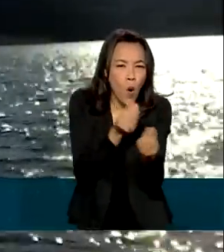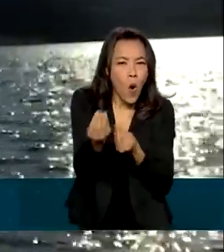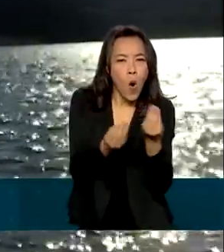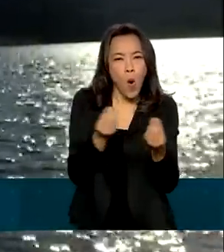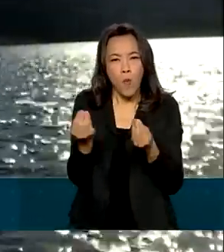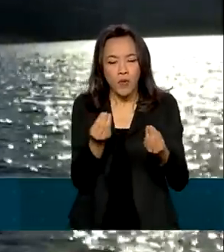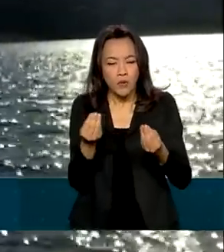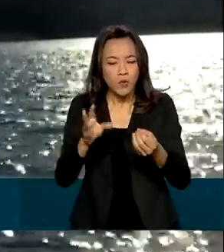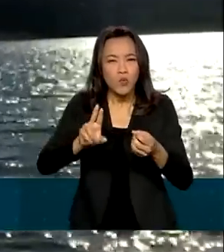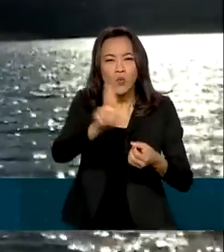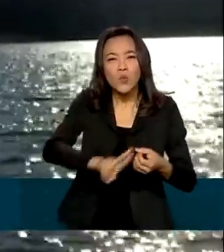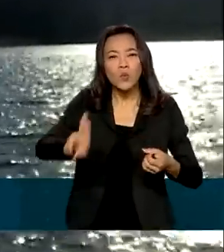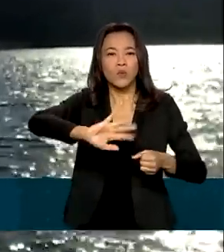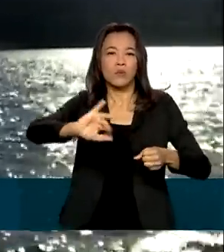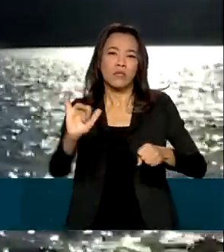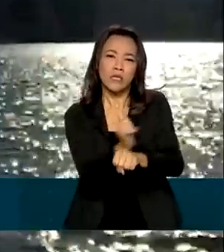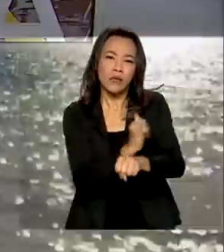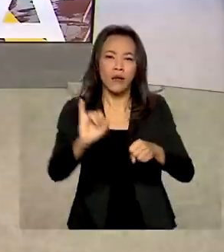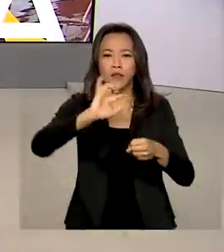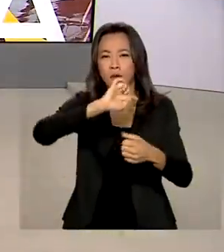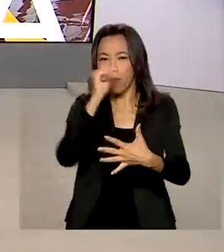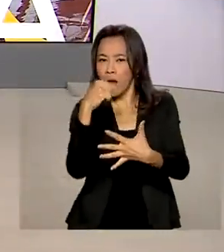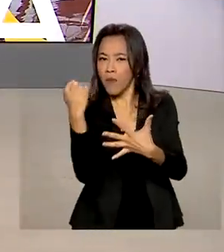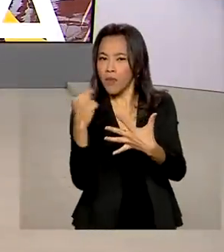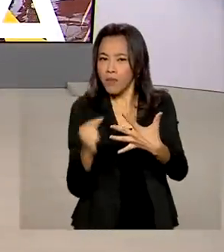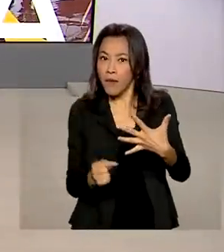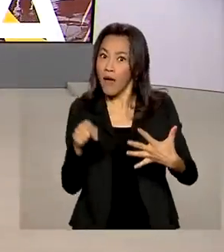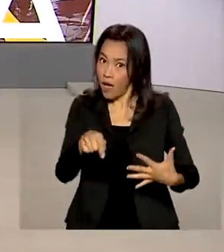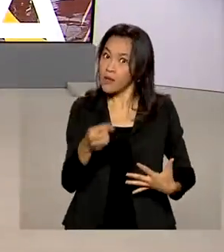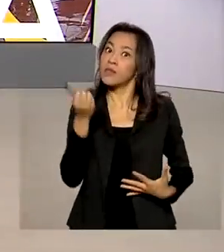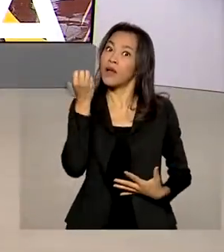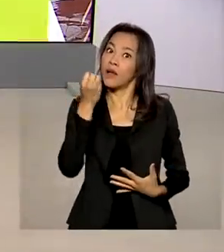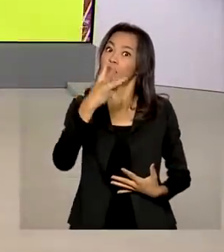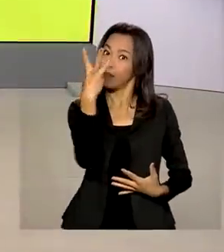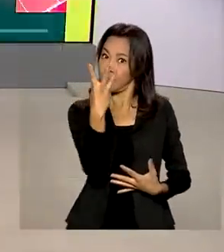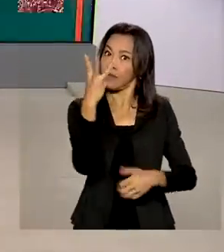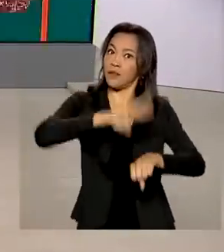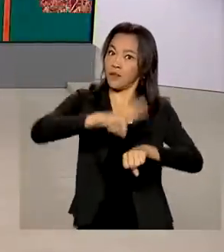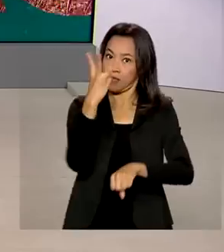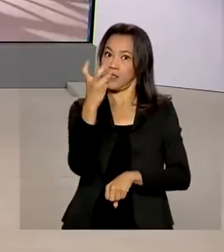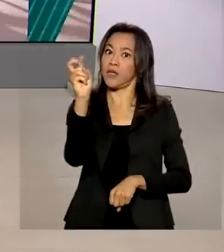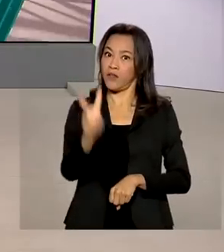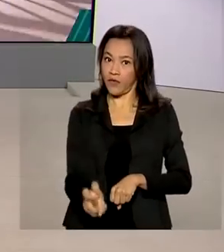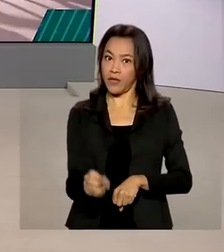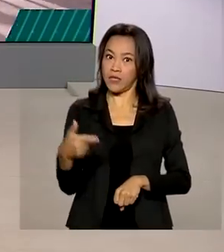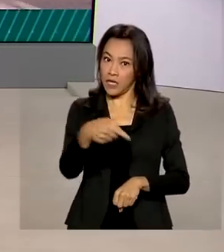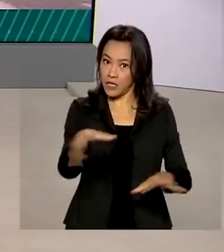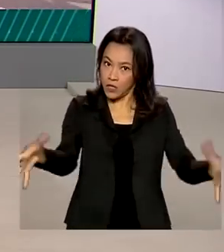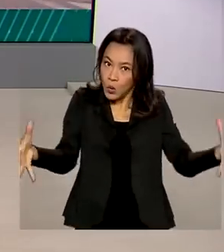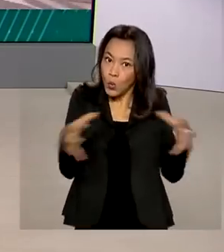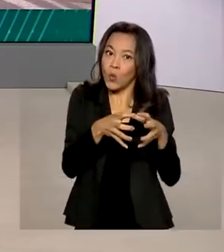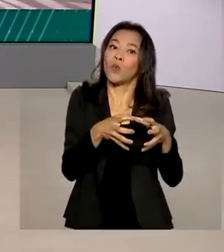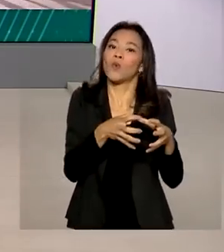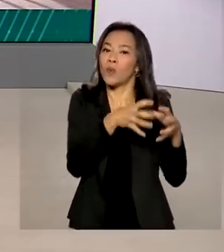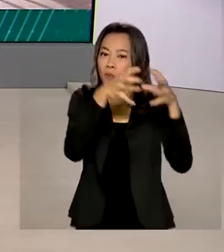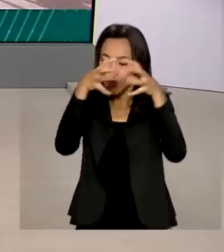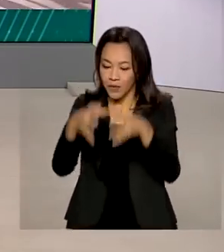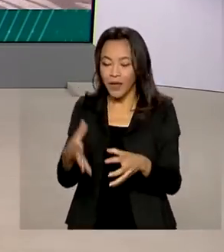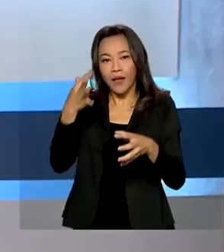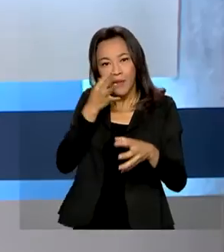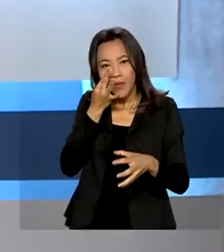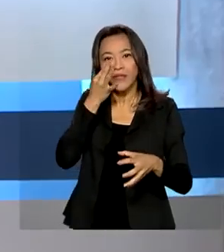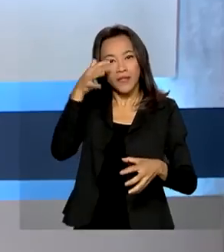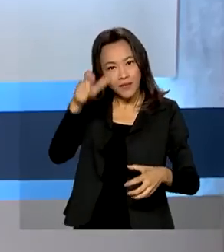diferentes técnicas de infiltração. Essa é a terceira vez que a força de fuzileiros da esquadra está presente na região.